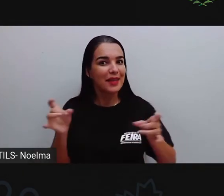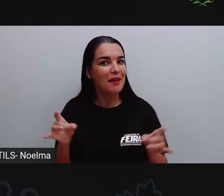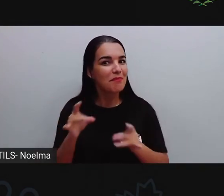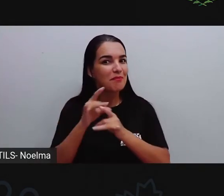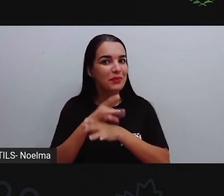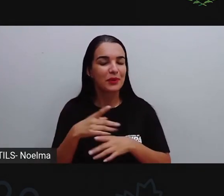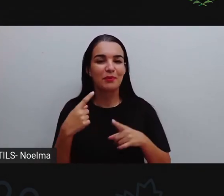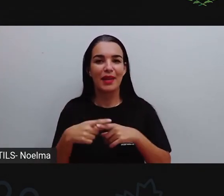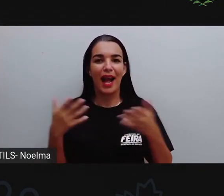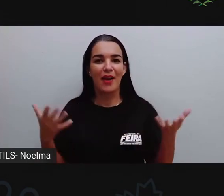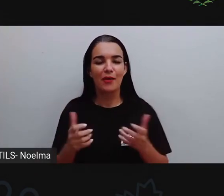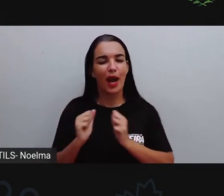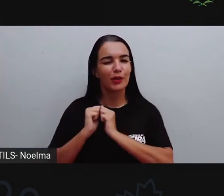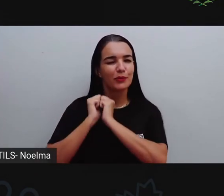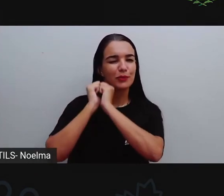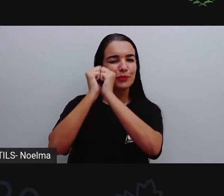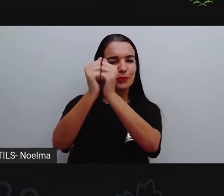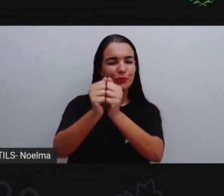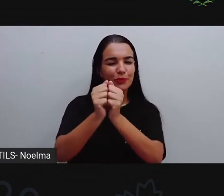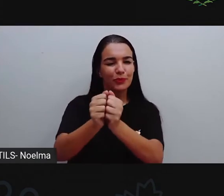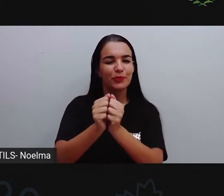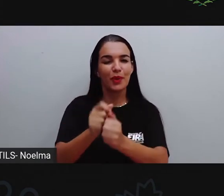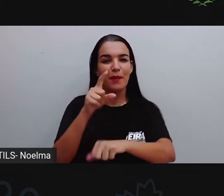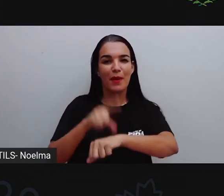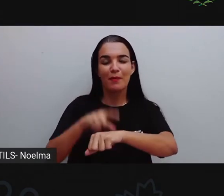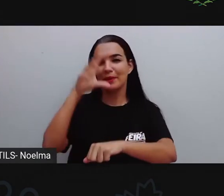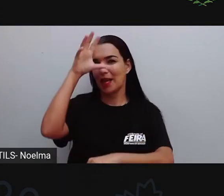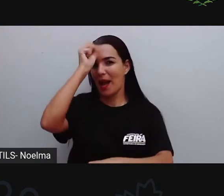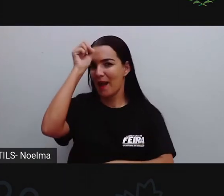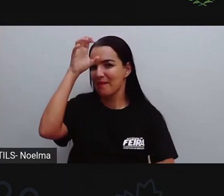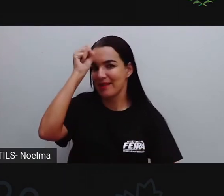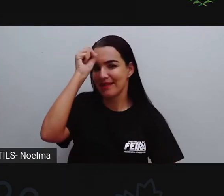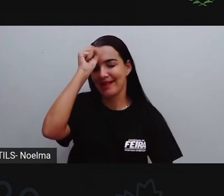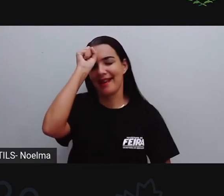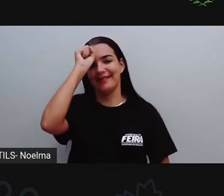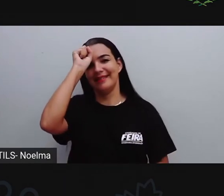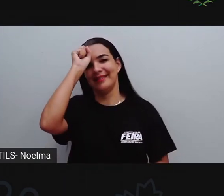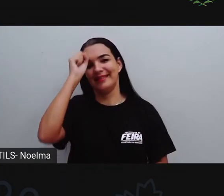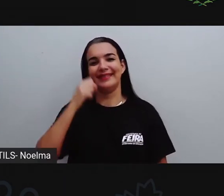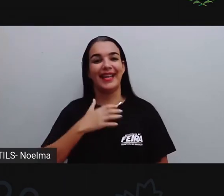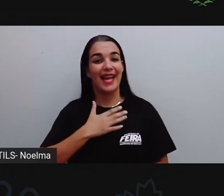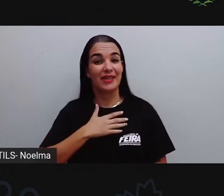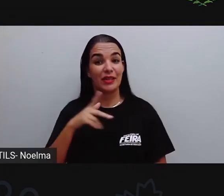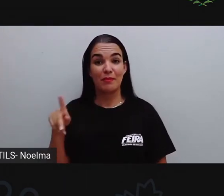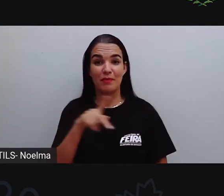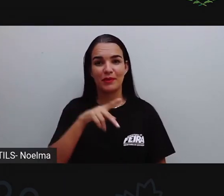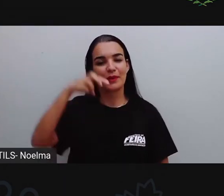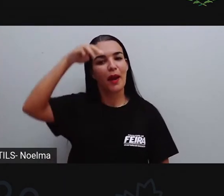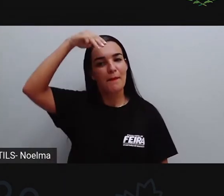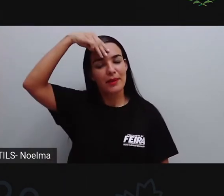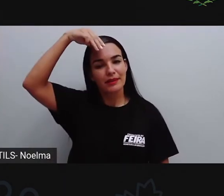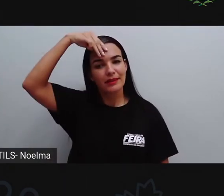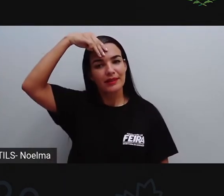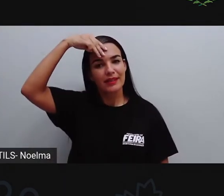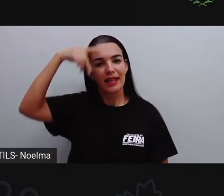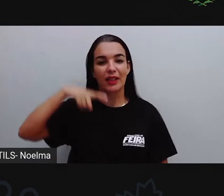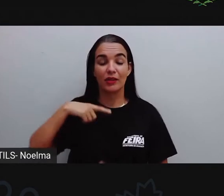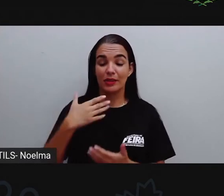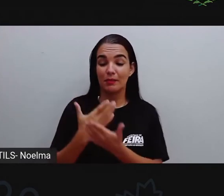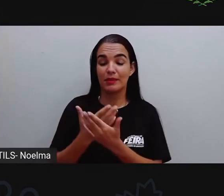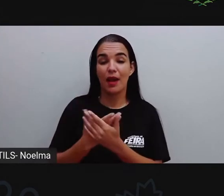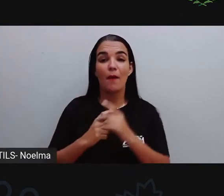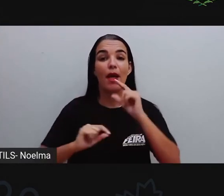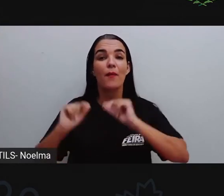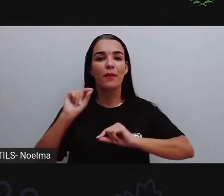isso, porque nós estamos aqui reunidos para mais um momento de muito aprendizado. Eu sou a professora Mirth e nós